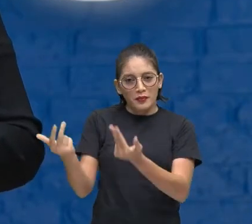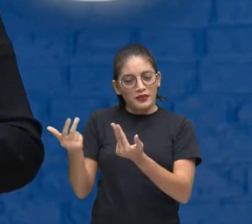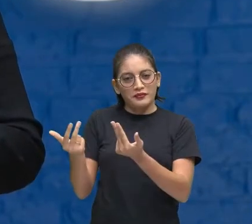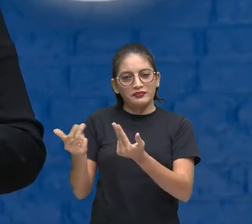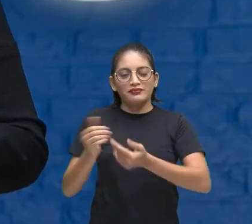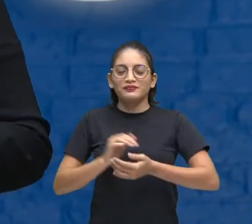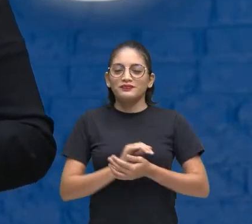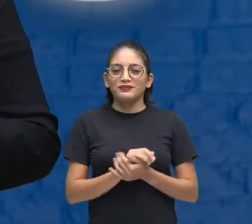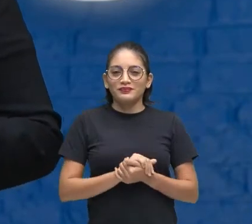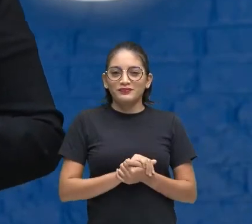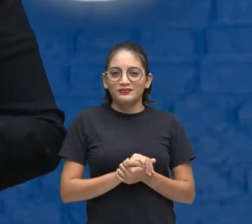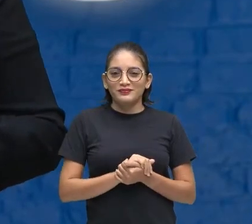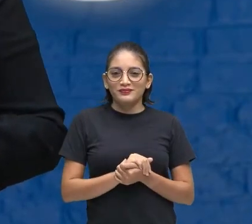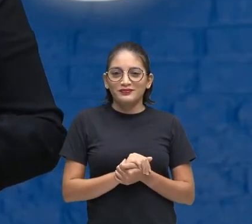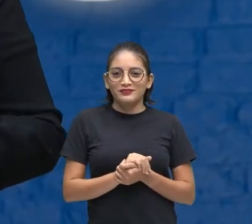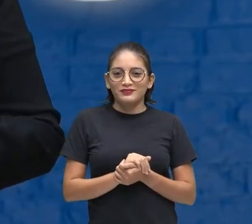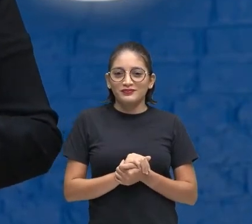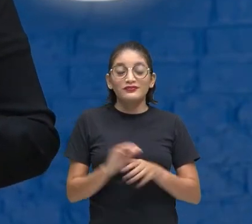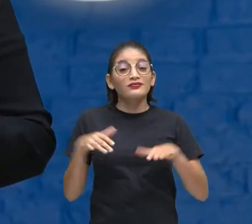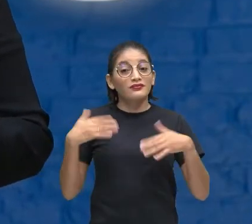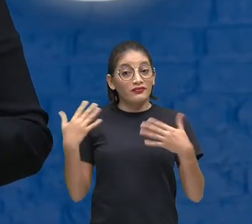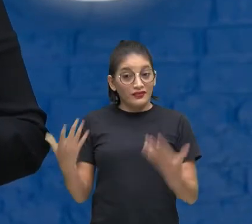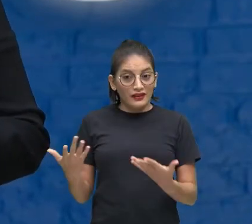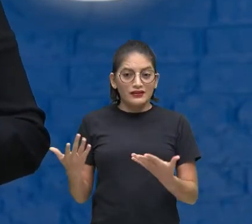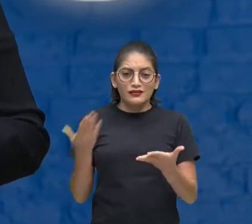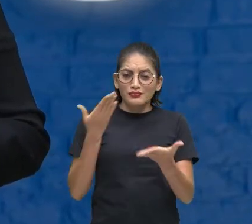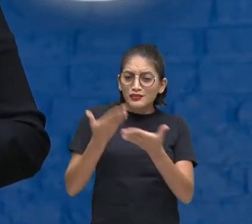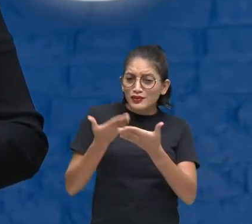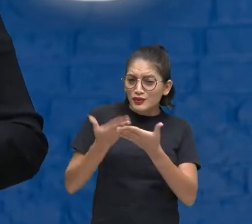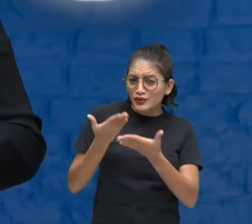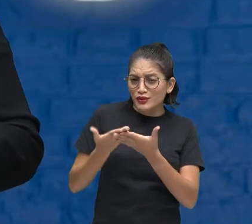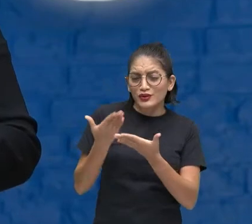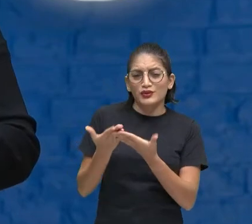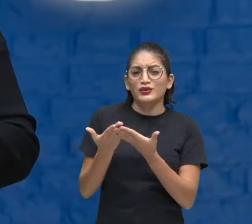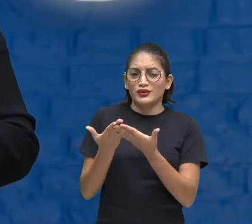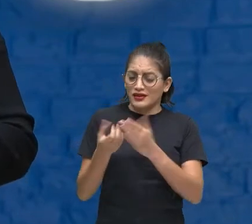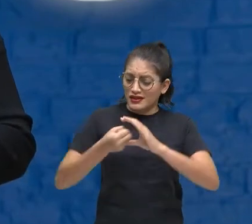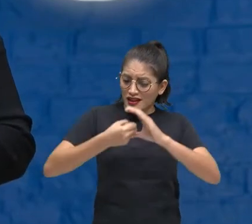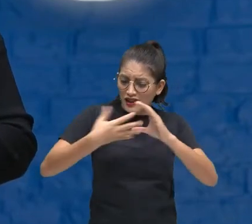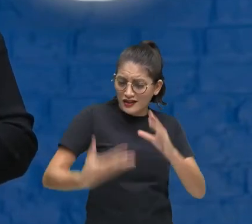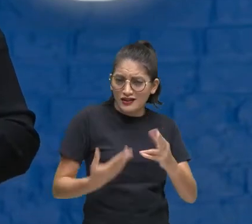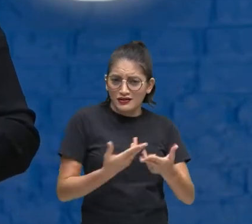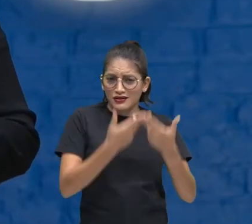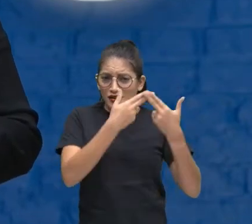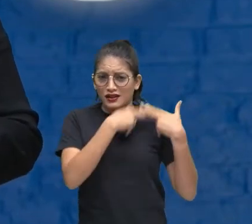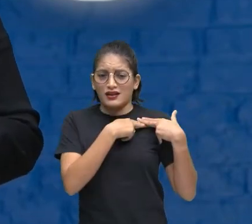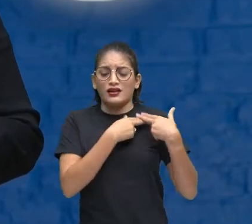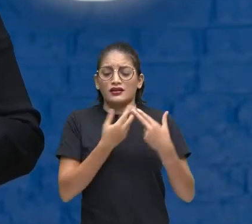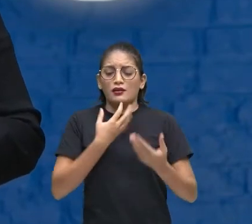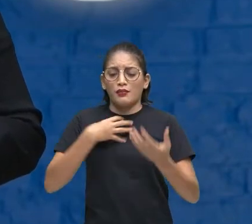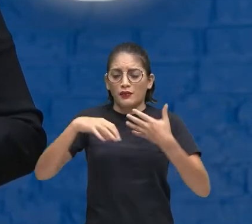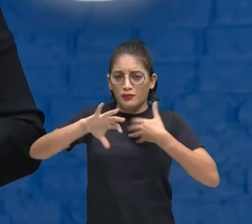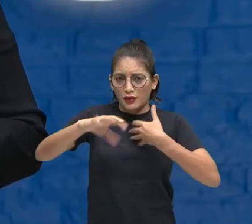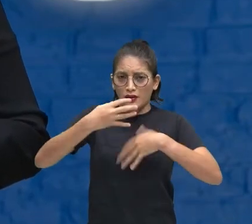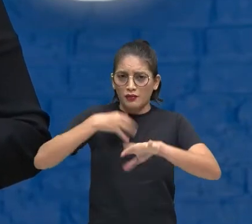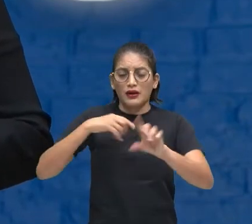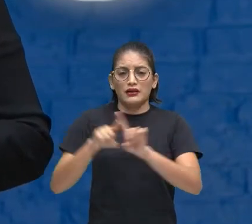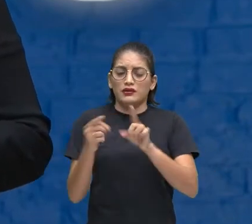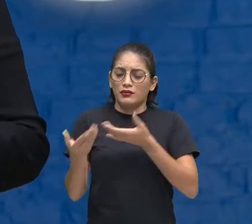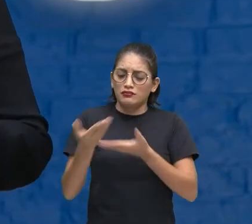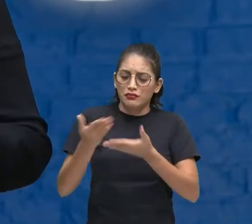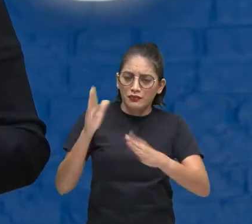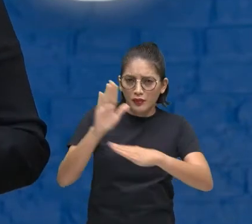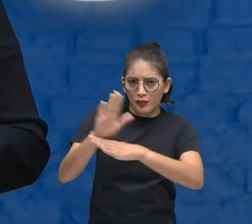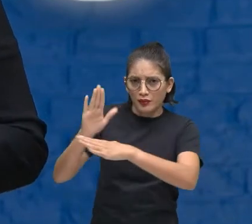Então No estudo Dessa competência Da empatia E cooperação No ensino Fundamental